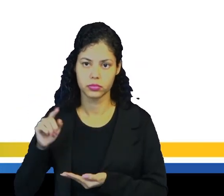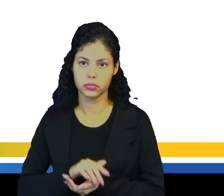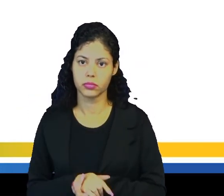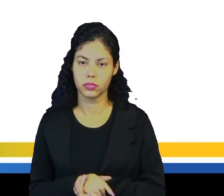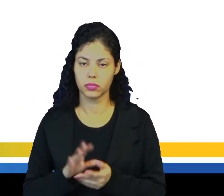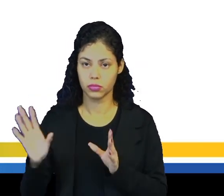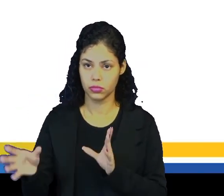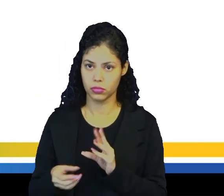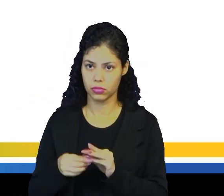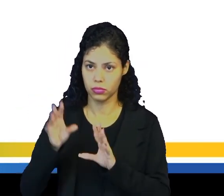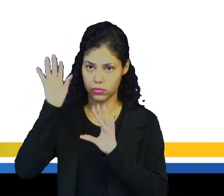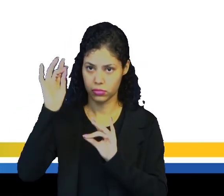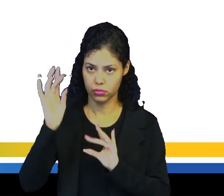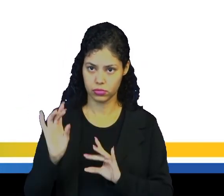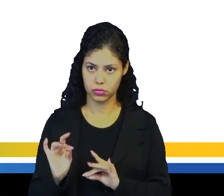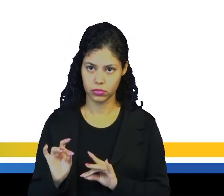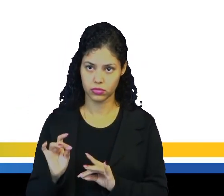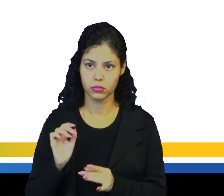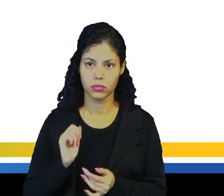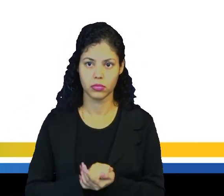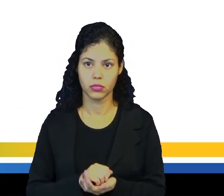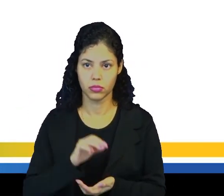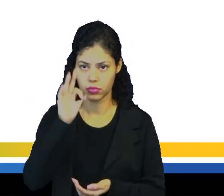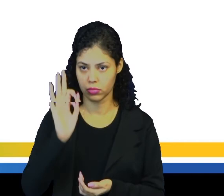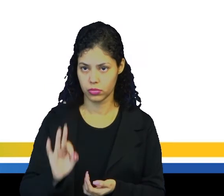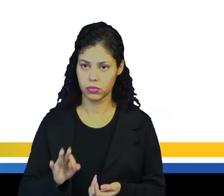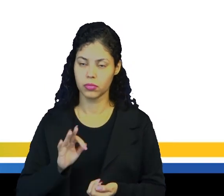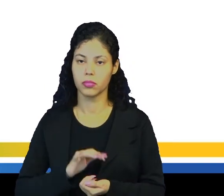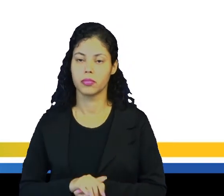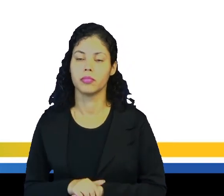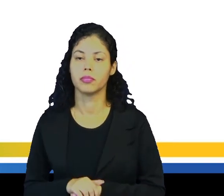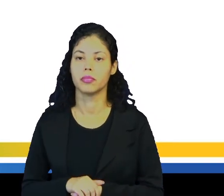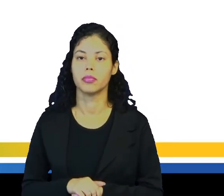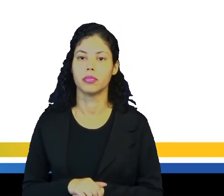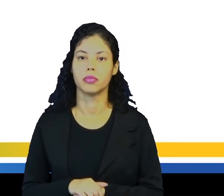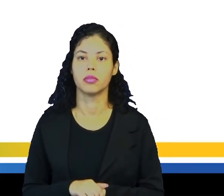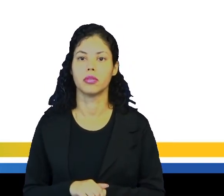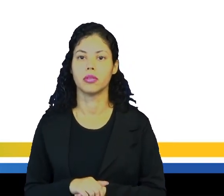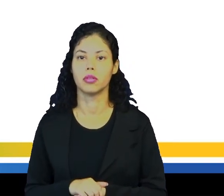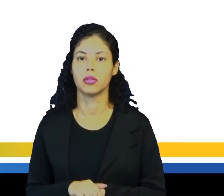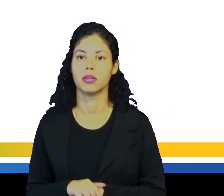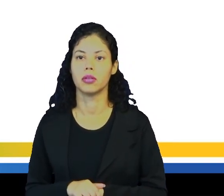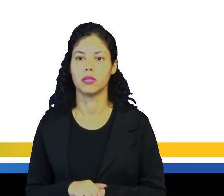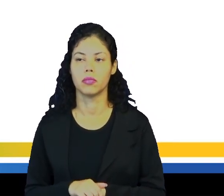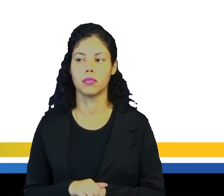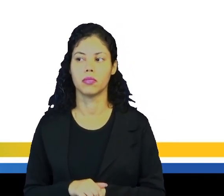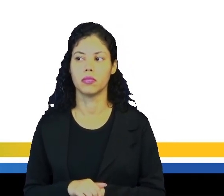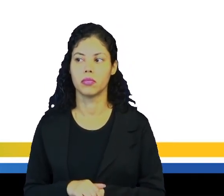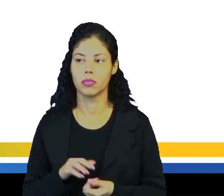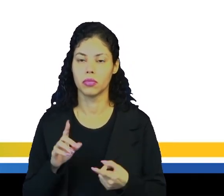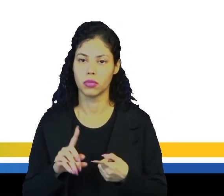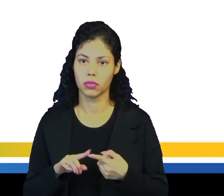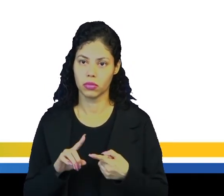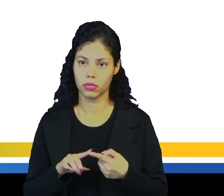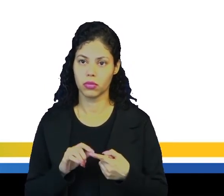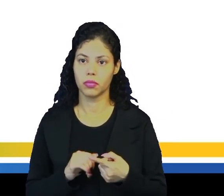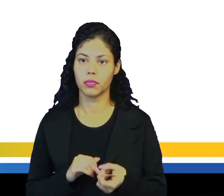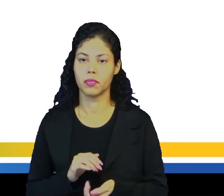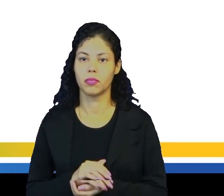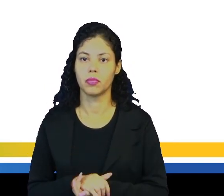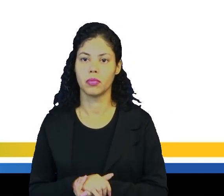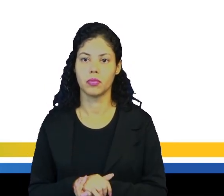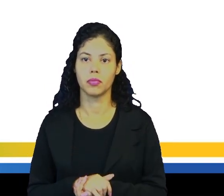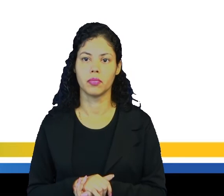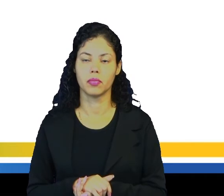Complete cada frase com as pontuações corretas. Na primeira, nós temos, John loves to